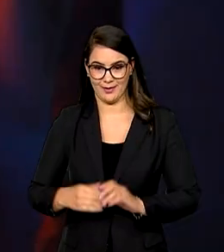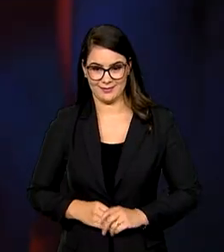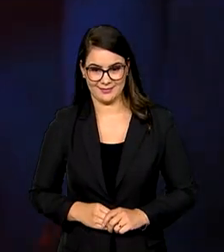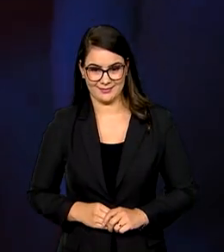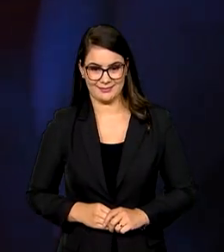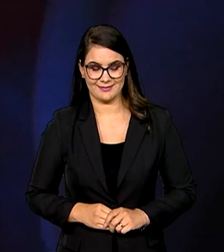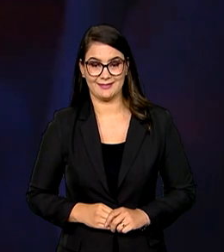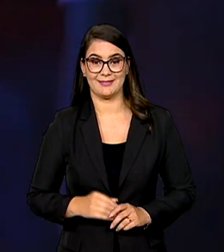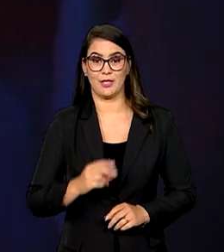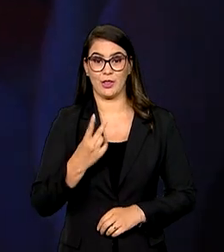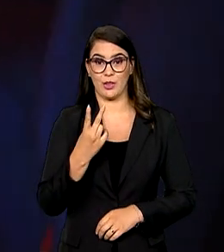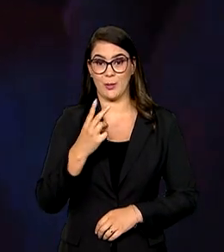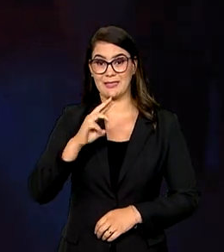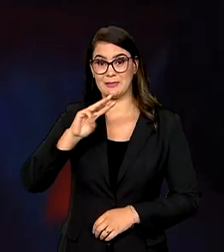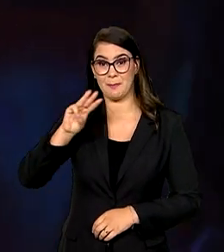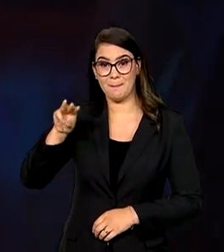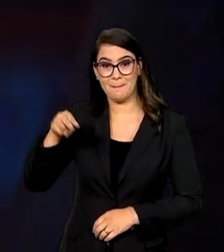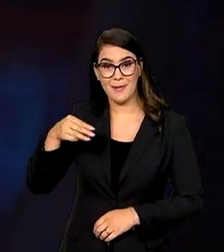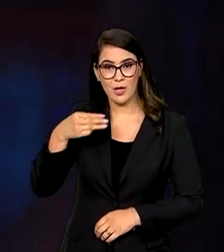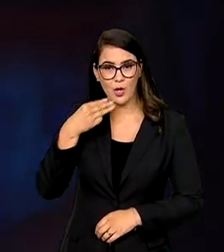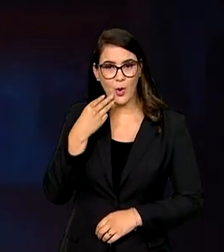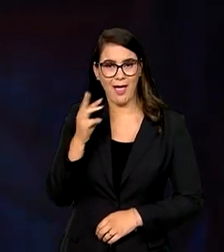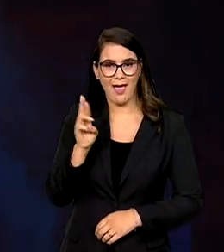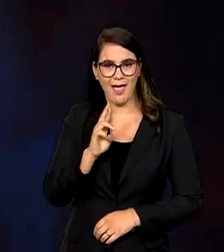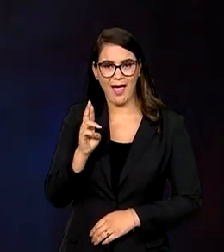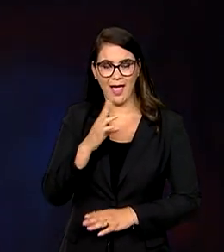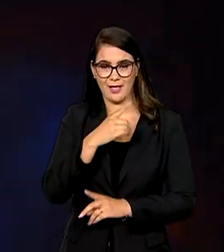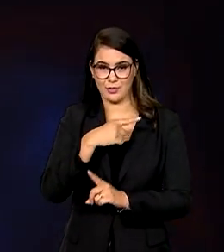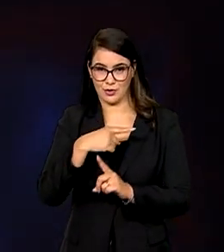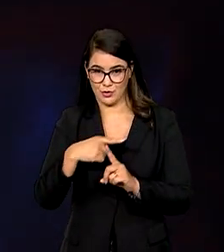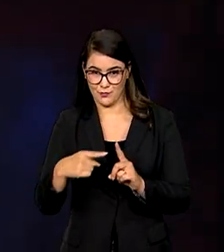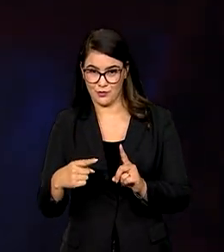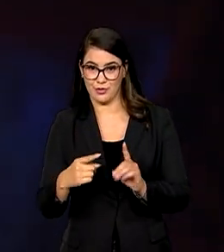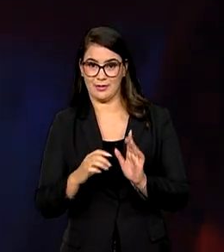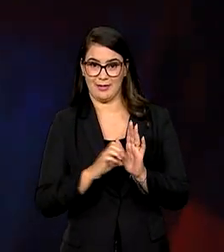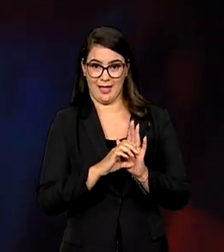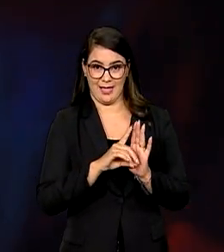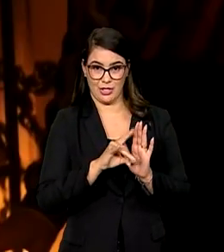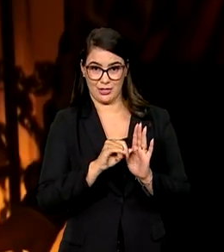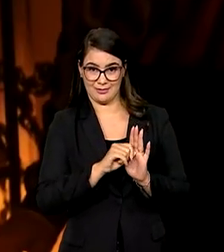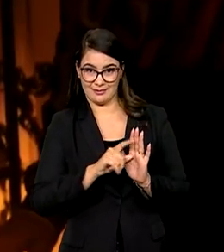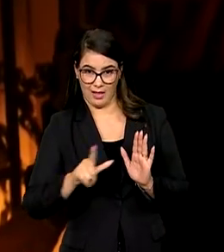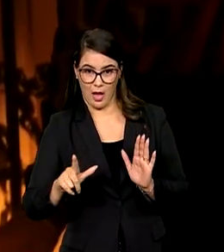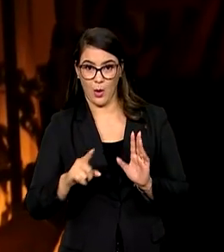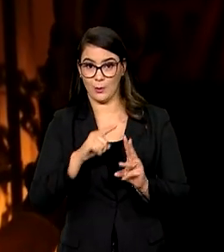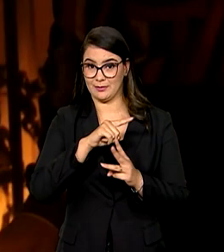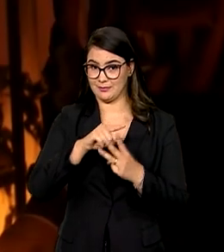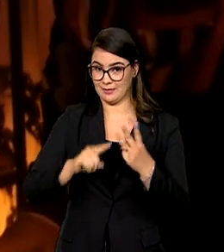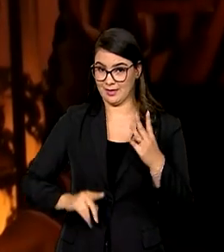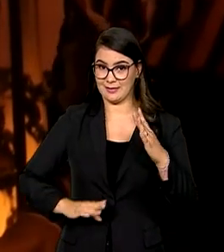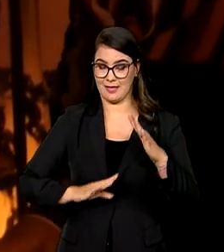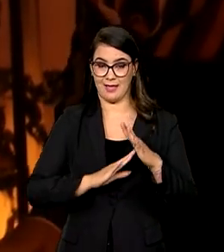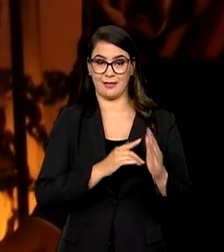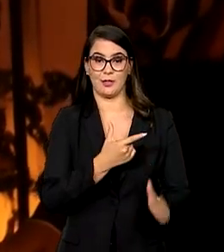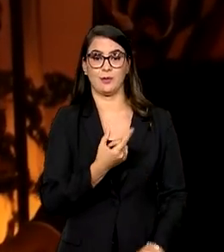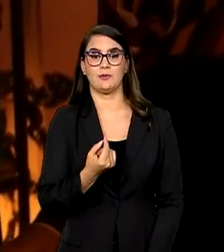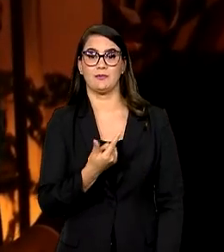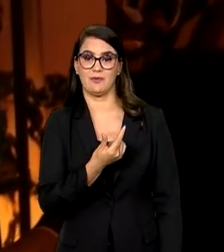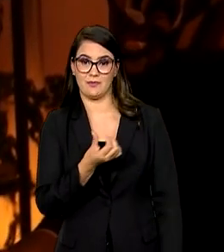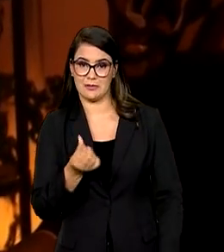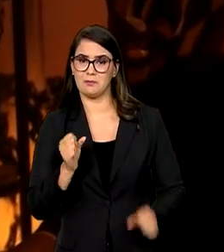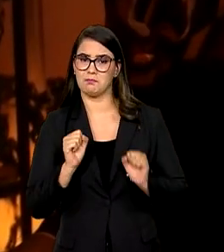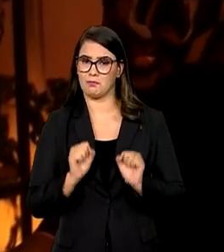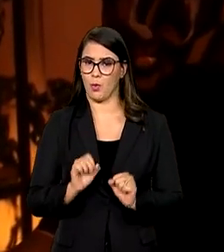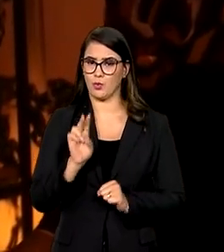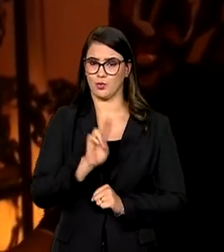Serão dois milhões e meio de reais divididos em três editais contínuos, abertos até 2026, que podem